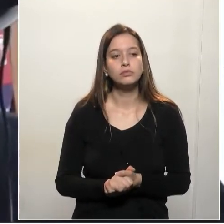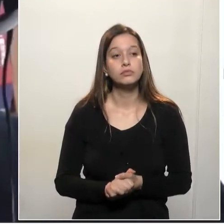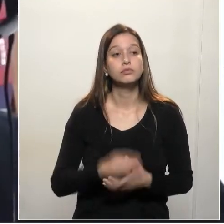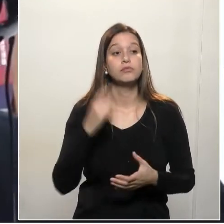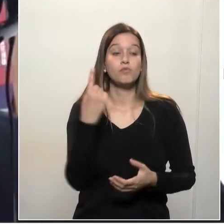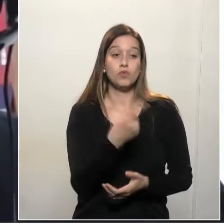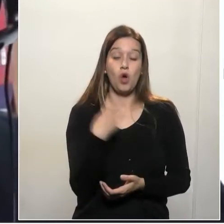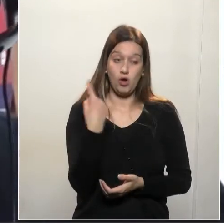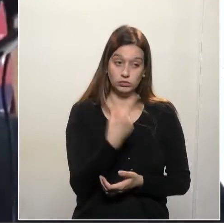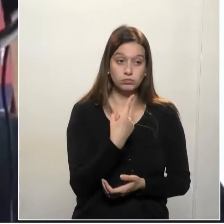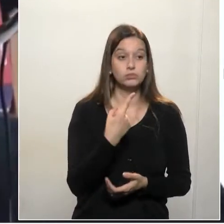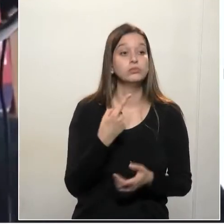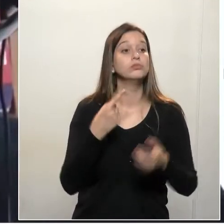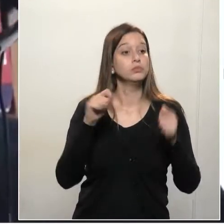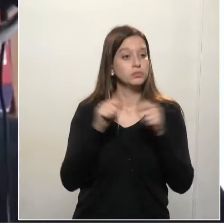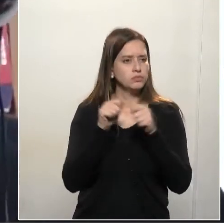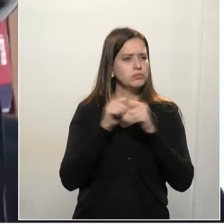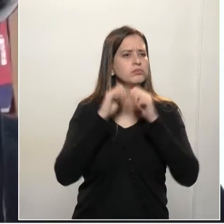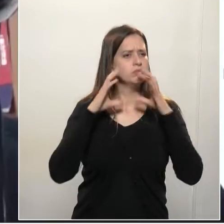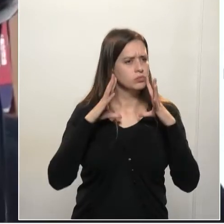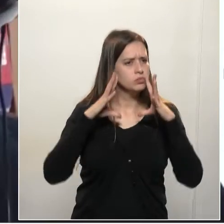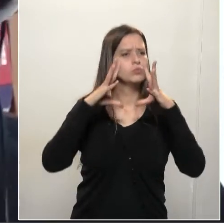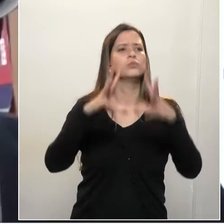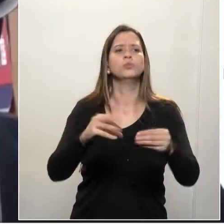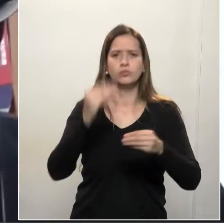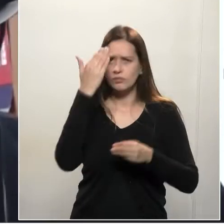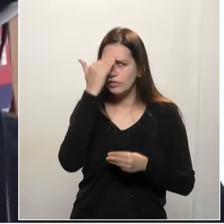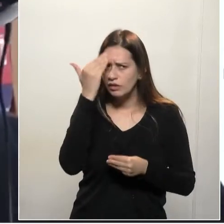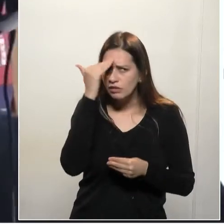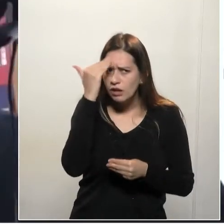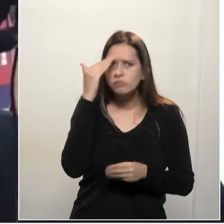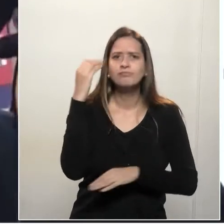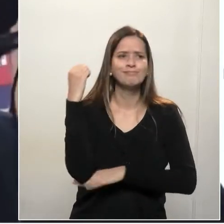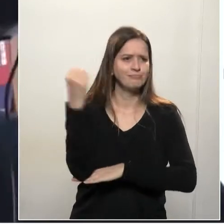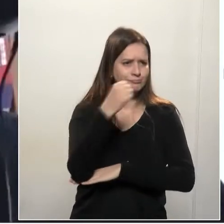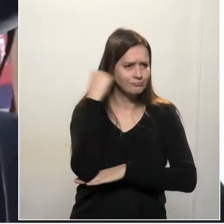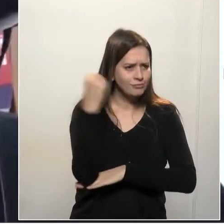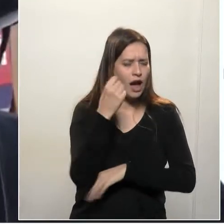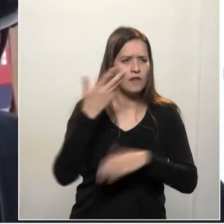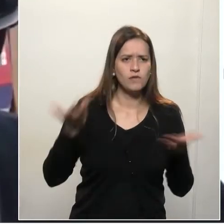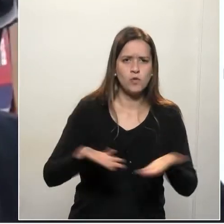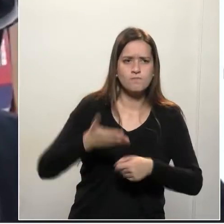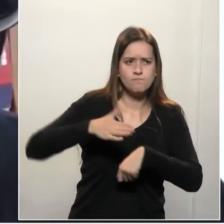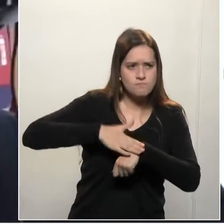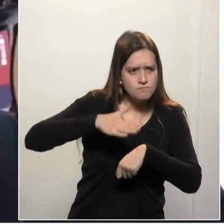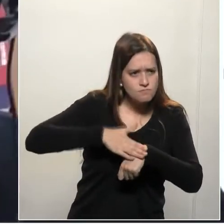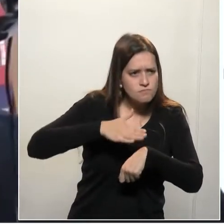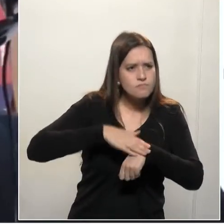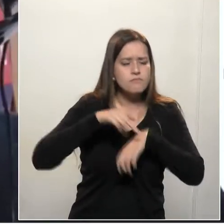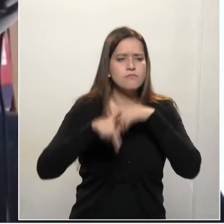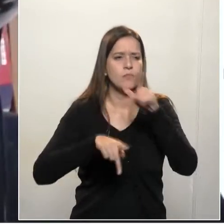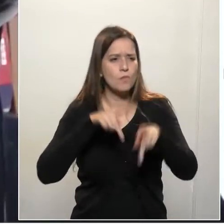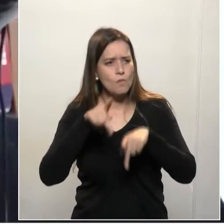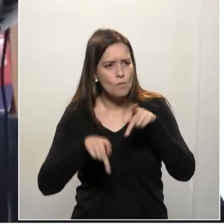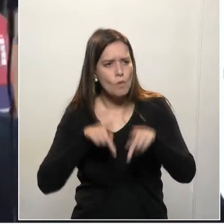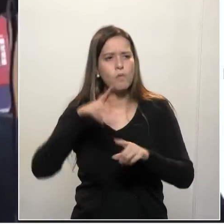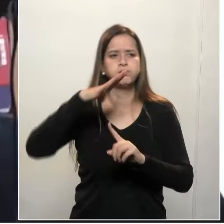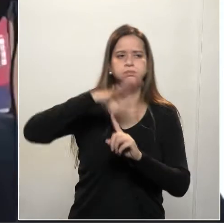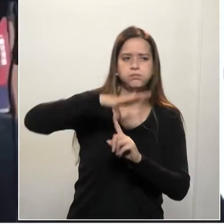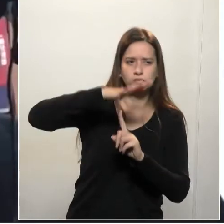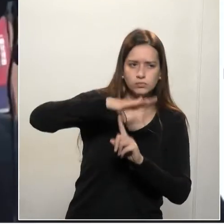entendemos a gravidade do momento e todos, a população paranaense está